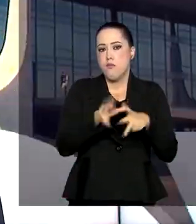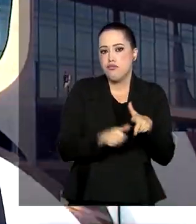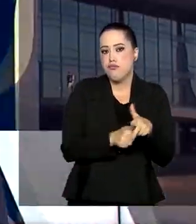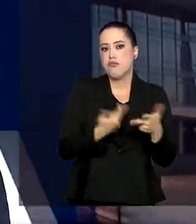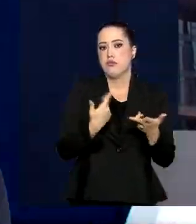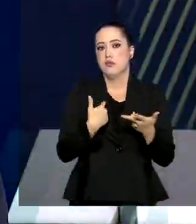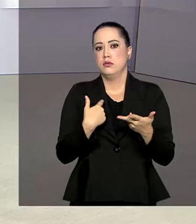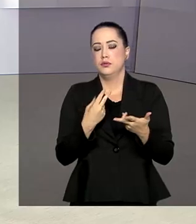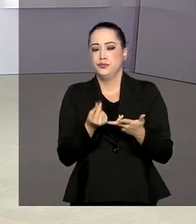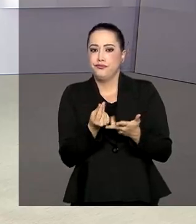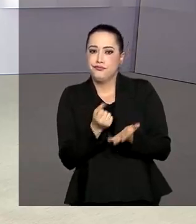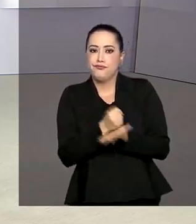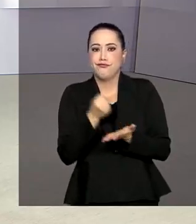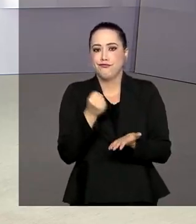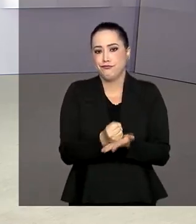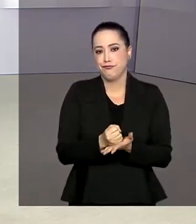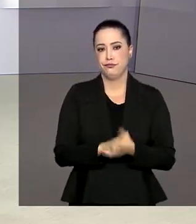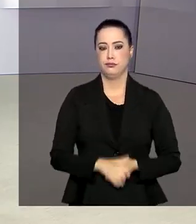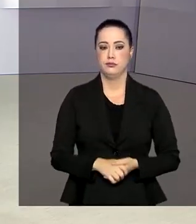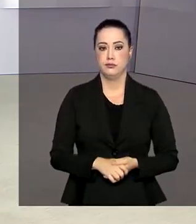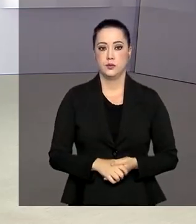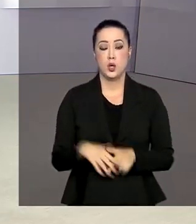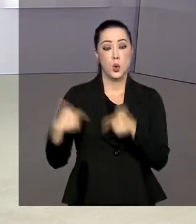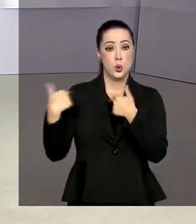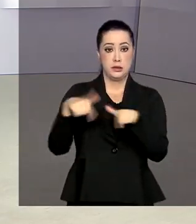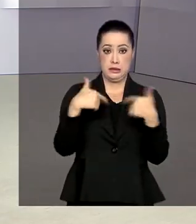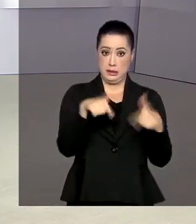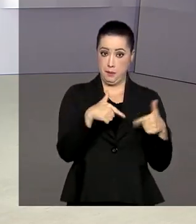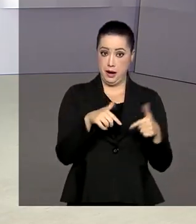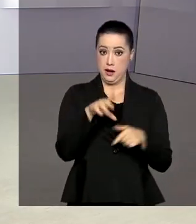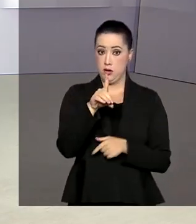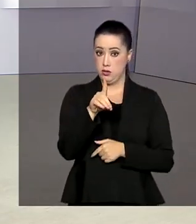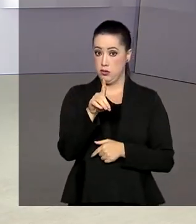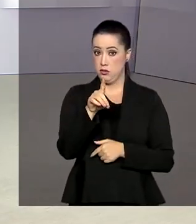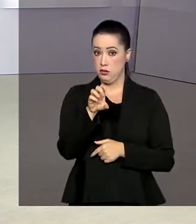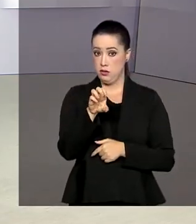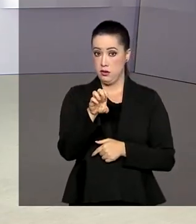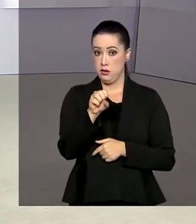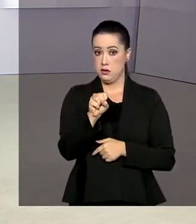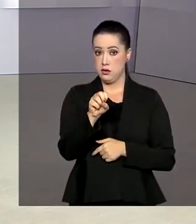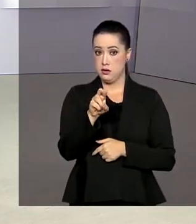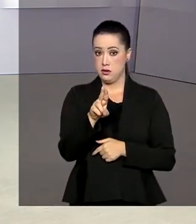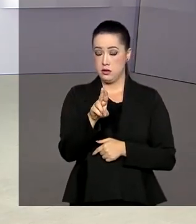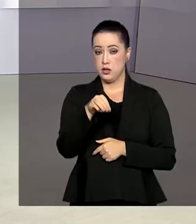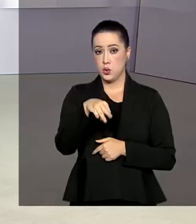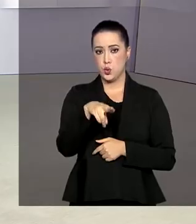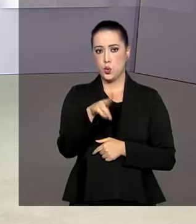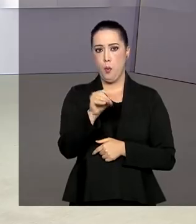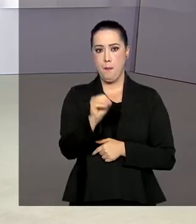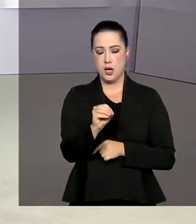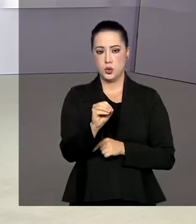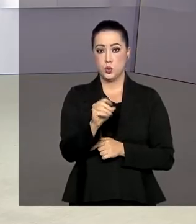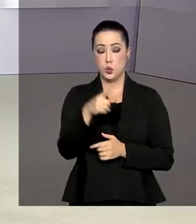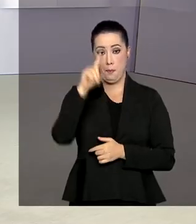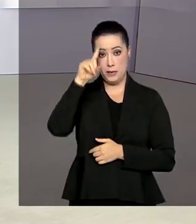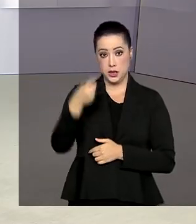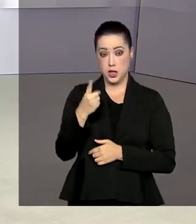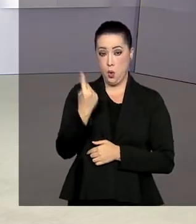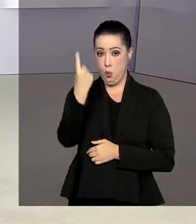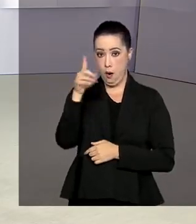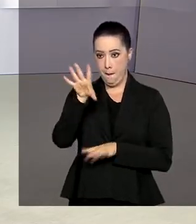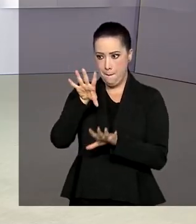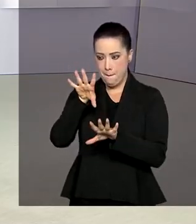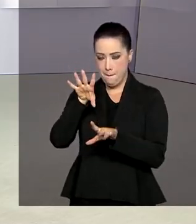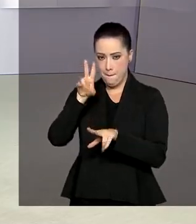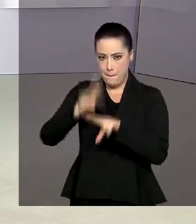dos contratos. A operação Desumano, realizada hoje, cumpre um mandado de prisão e 21 de busca e